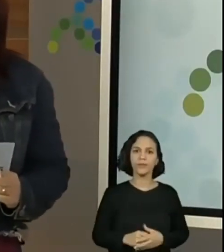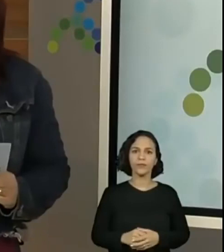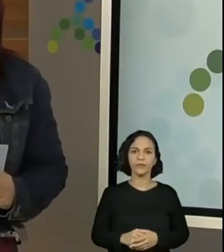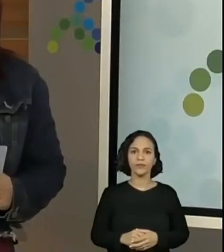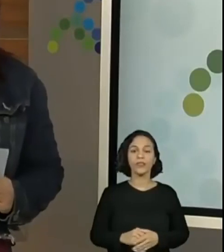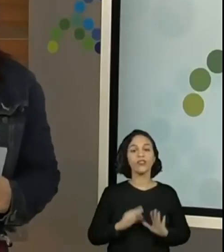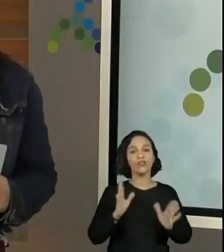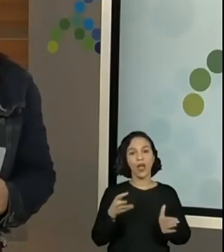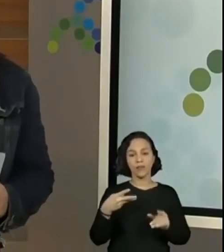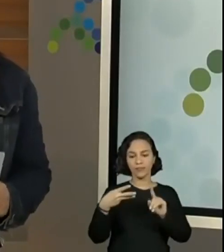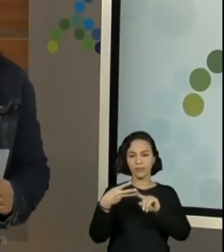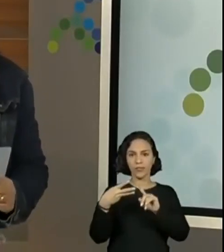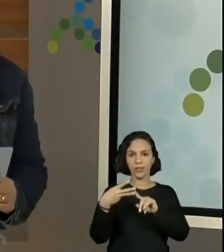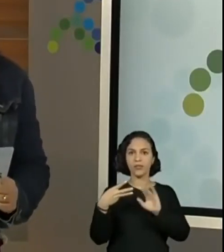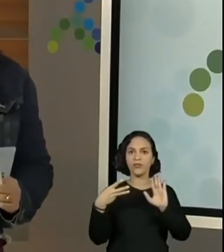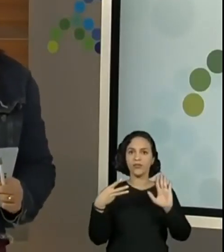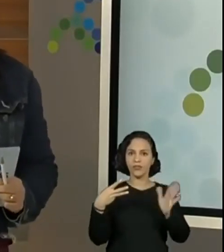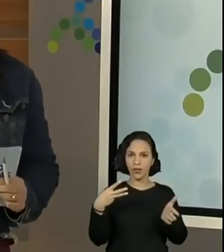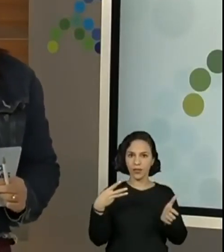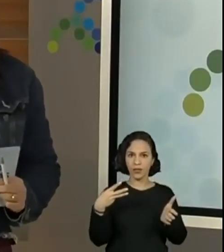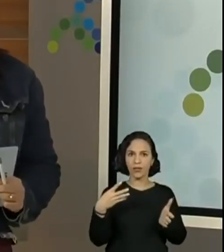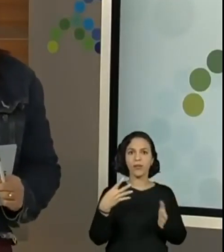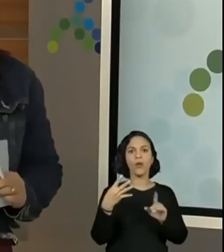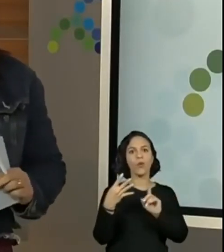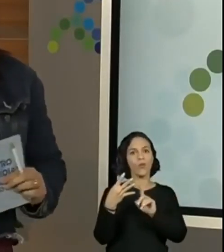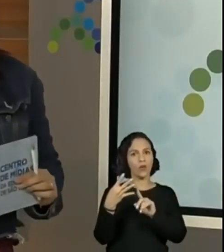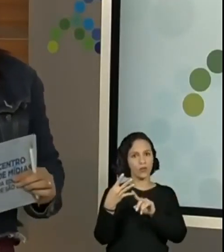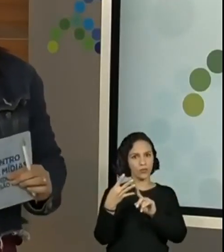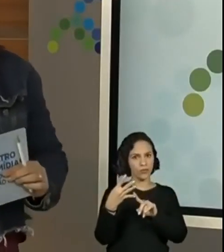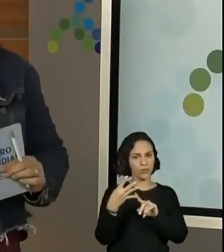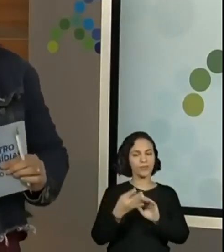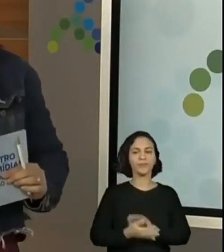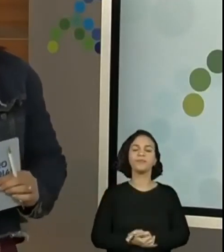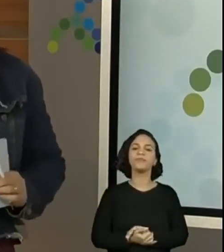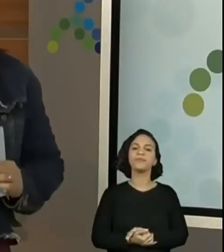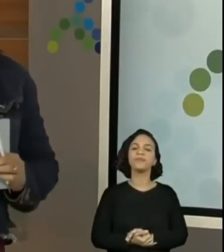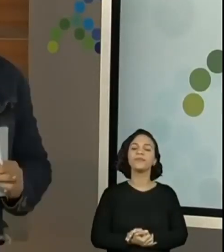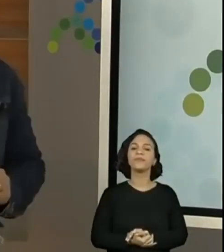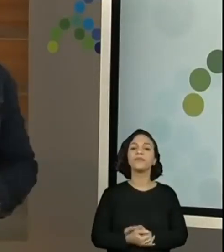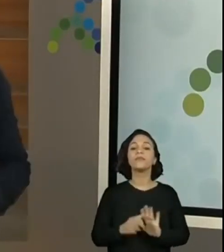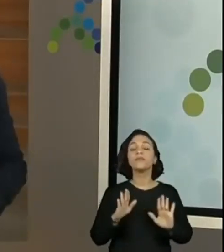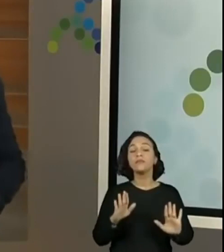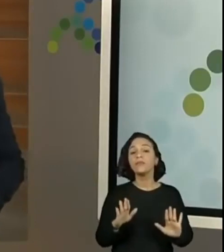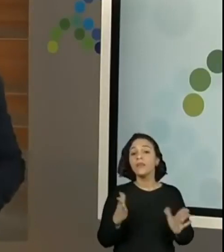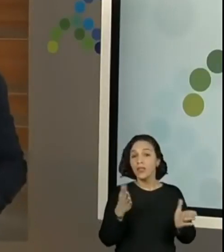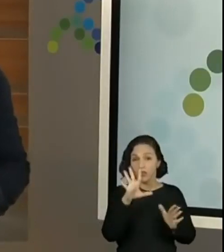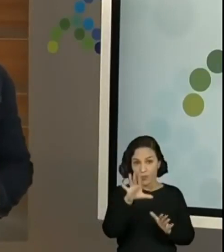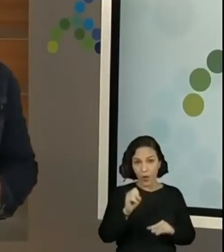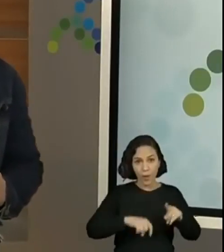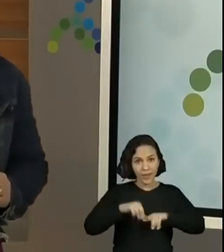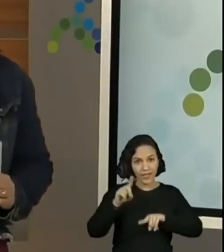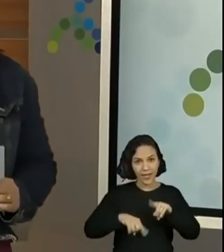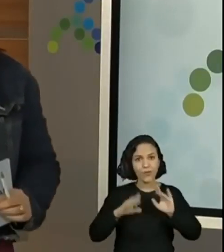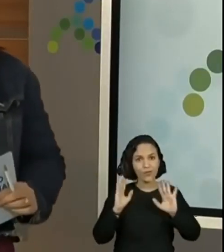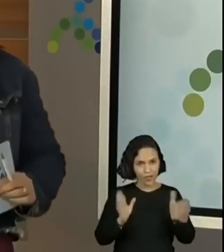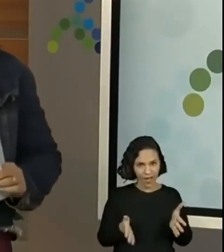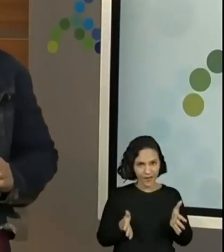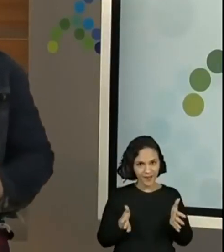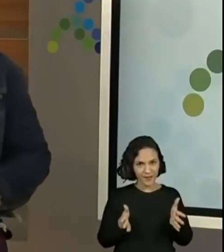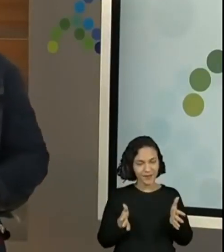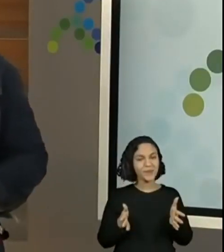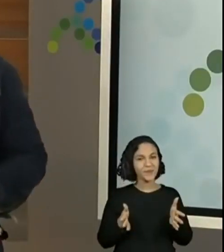4, tá bom? Para os alunos, vocês já devem ter separado o material para realizar as atividades.